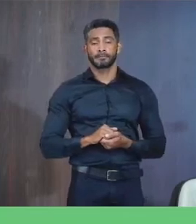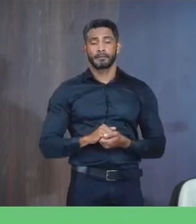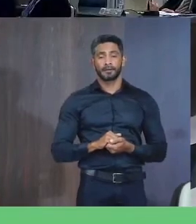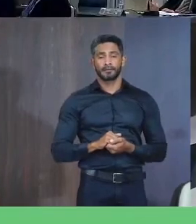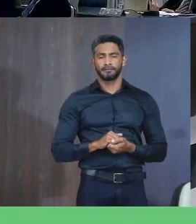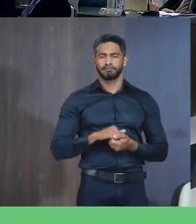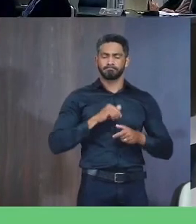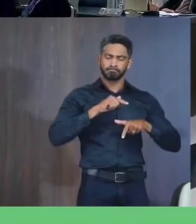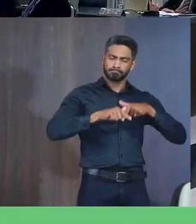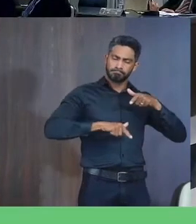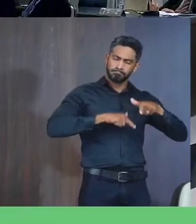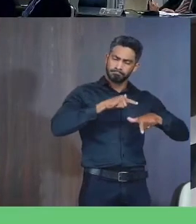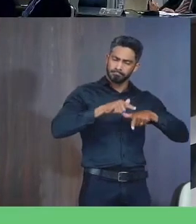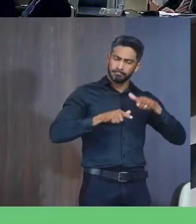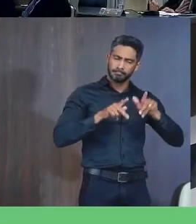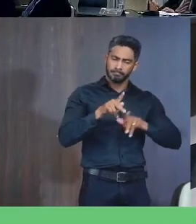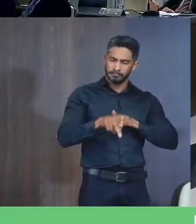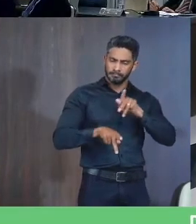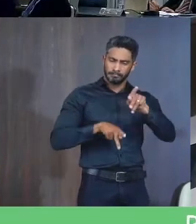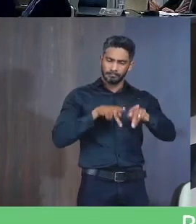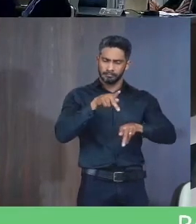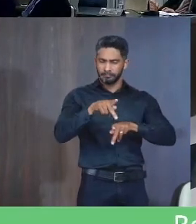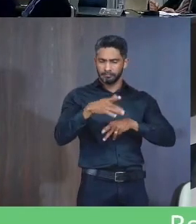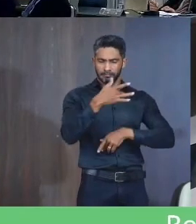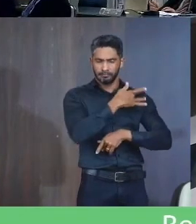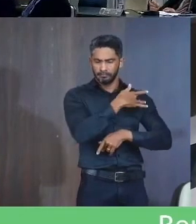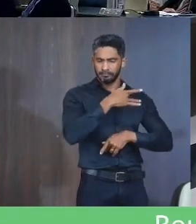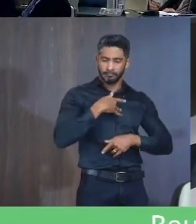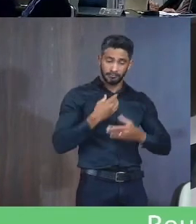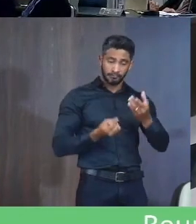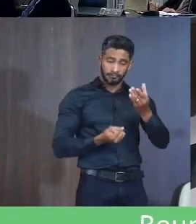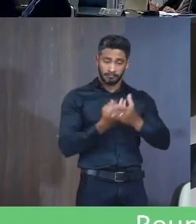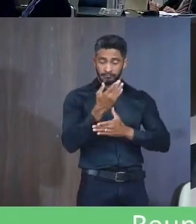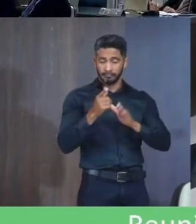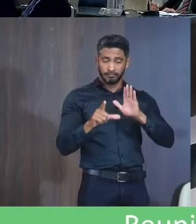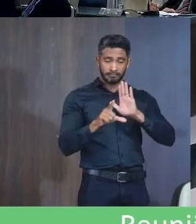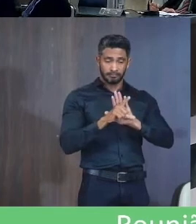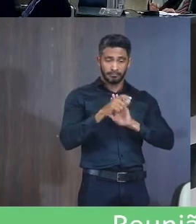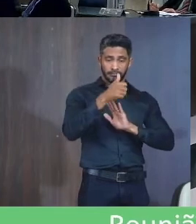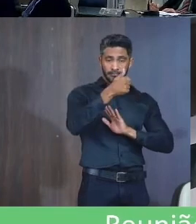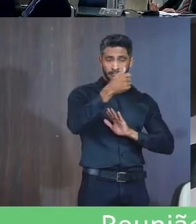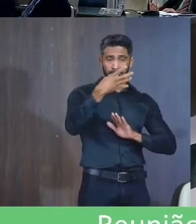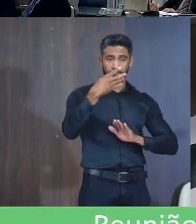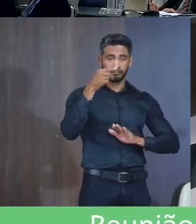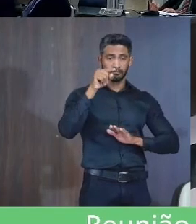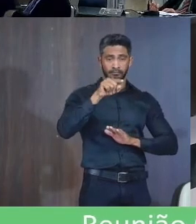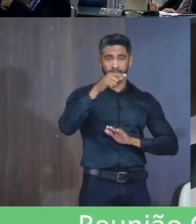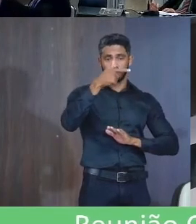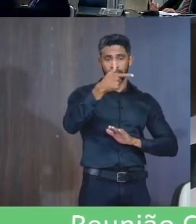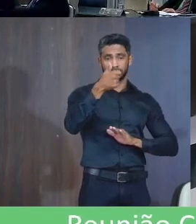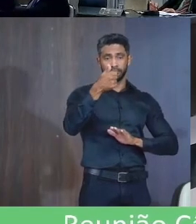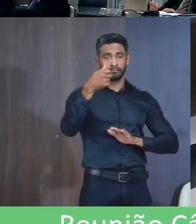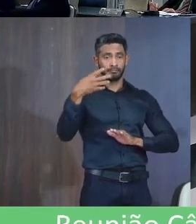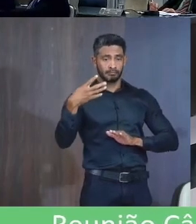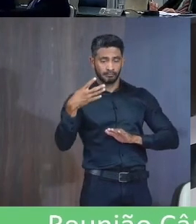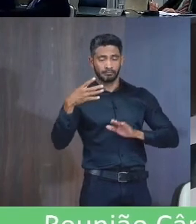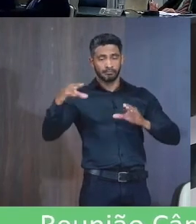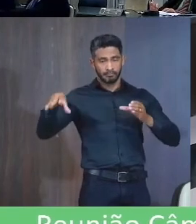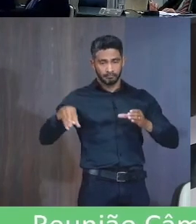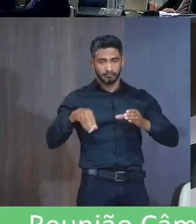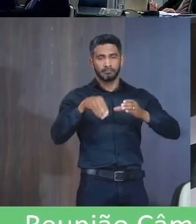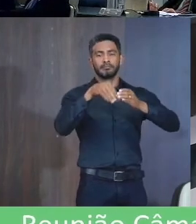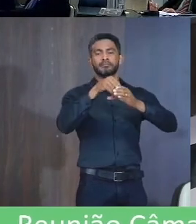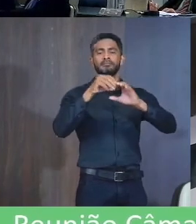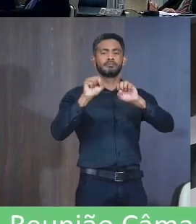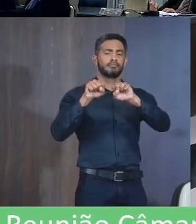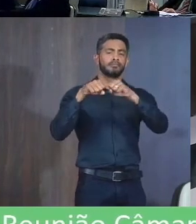Pelo seu desempenho Na política pública Da saúde E criação da lei 14.214 2021 Que instituiu Programa de